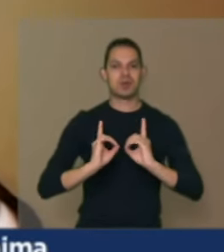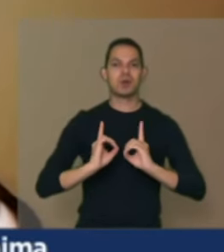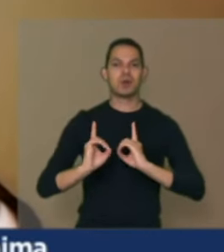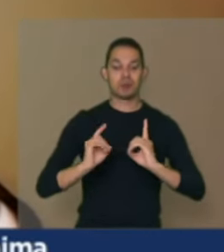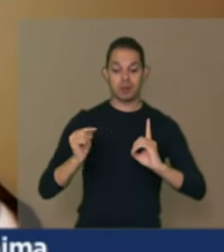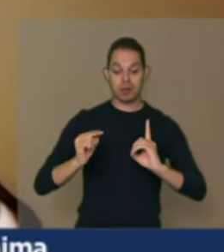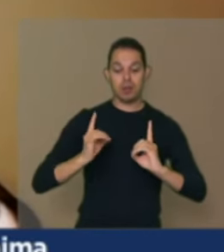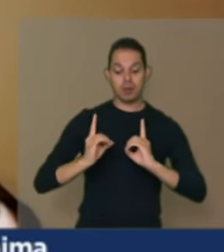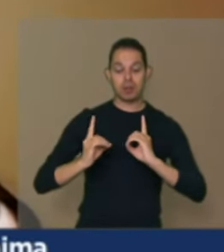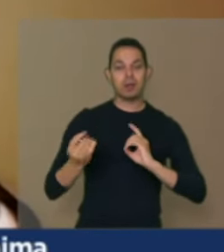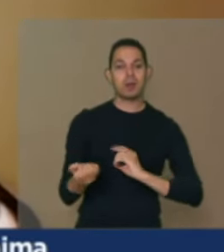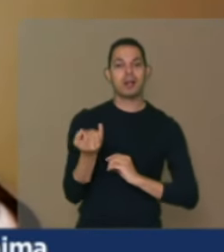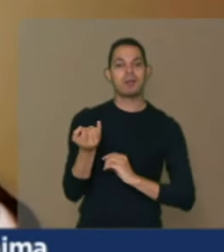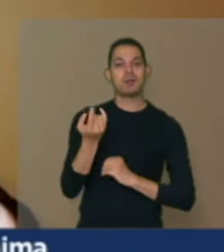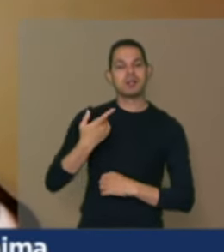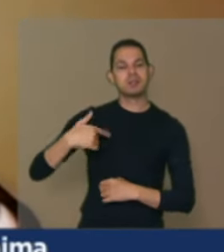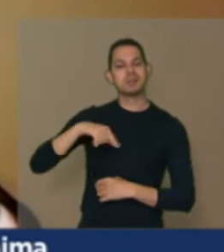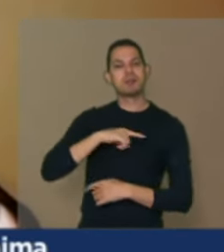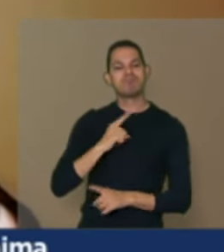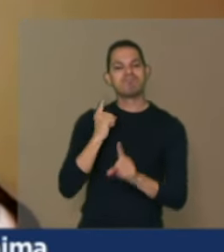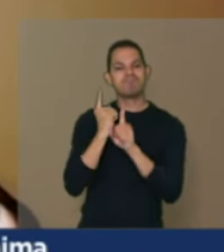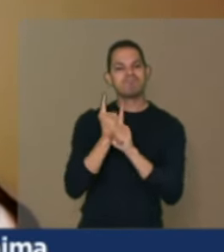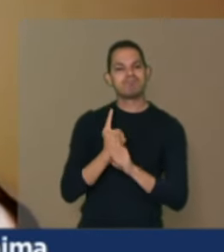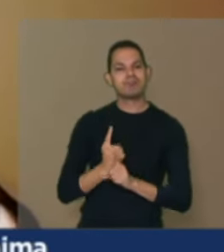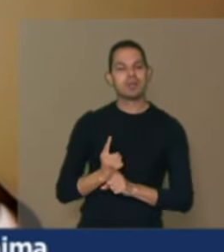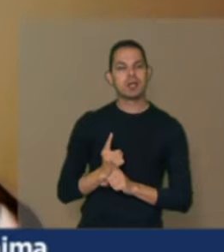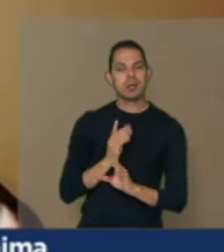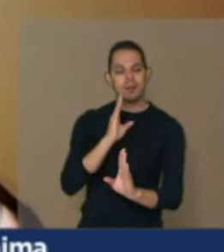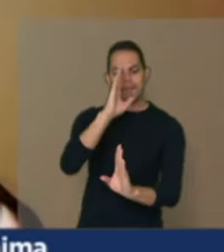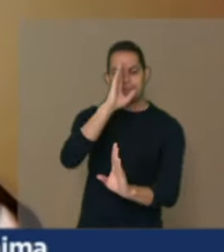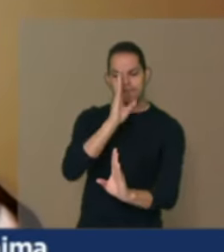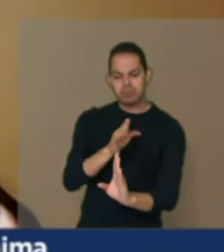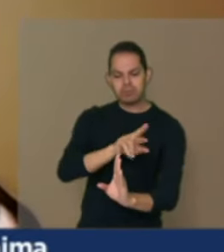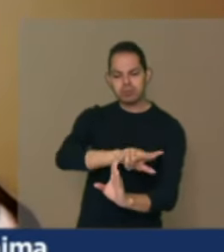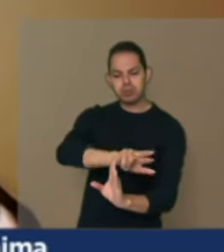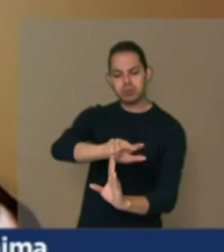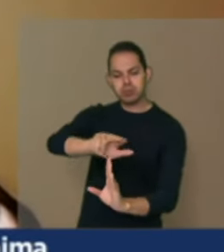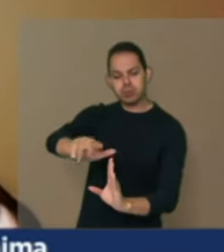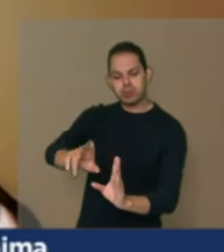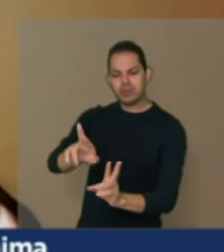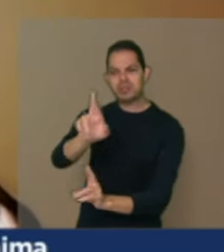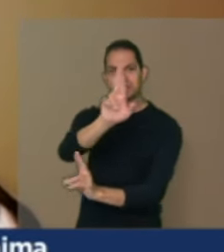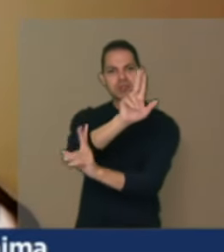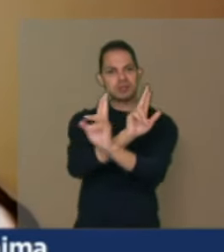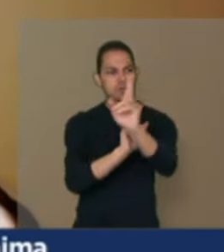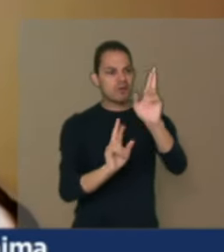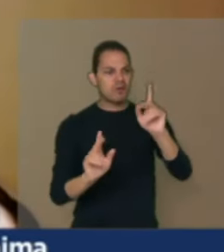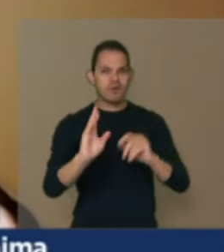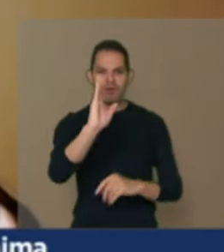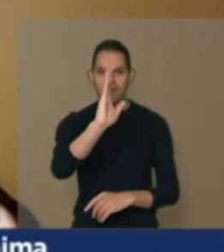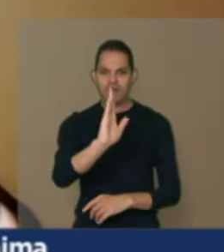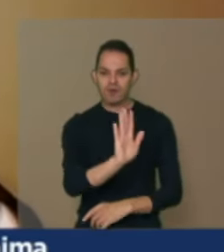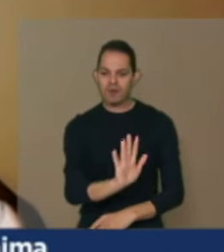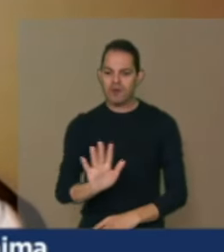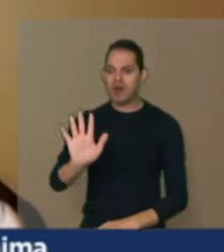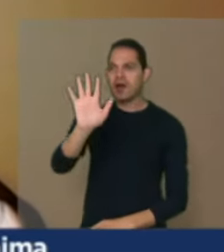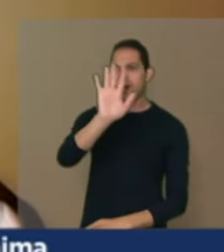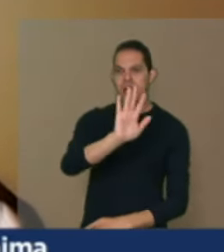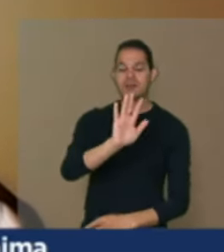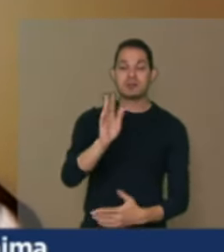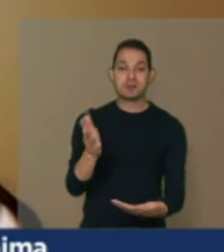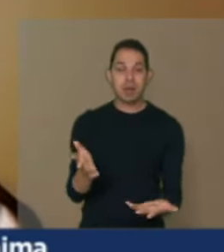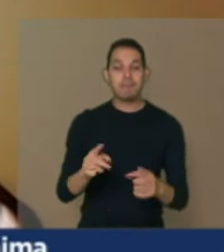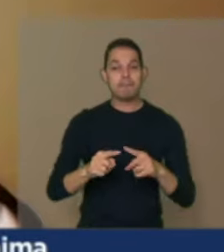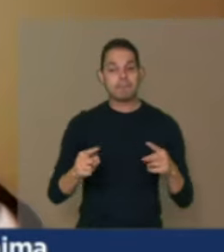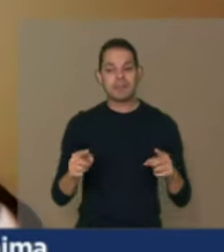importante justamente para a gente identificar essas especificidades as diferenças que a gente tem nas diversas regiões do Brasil mas